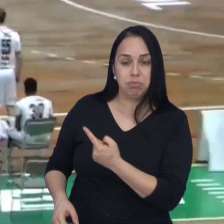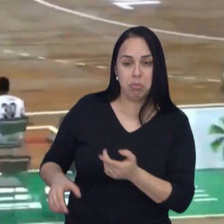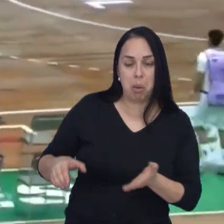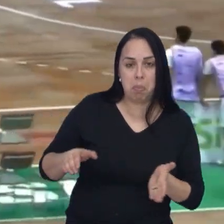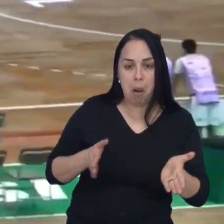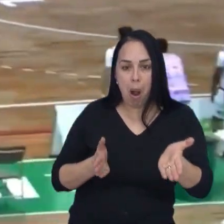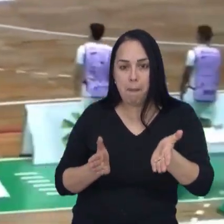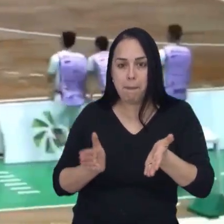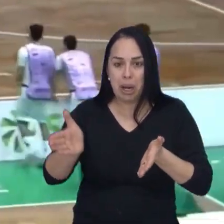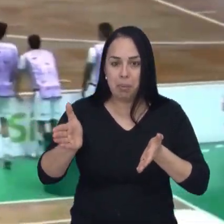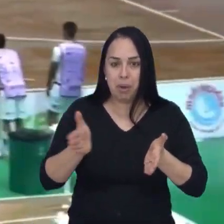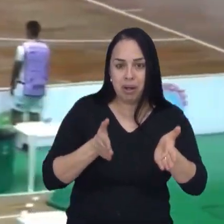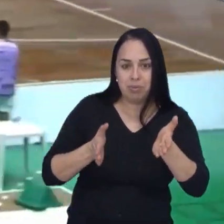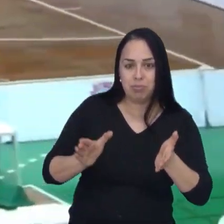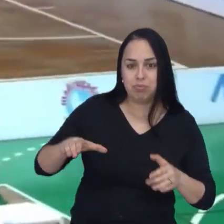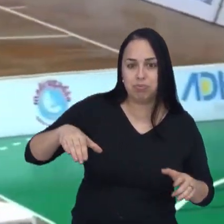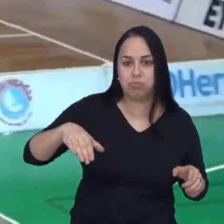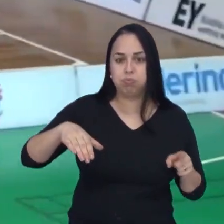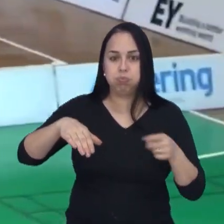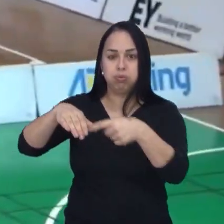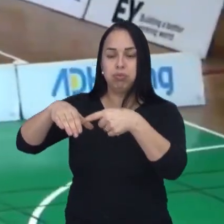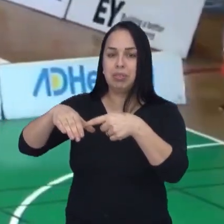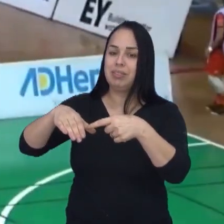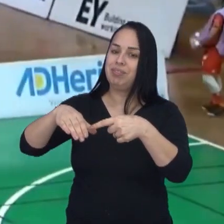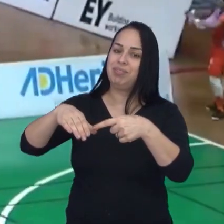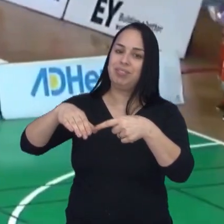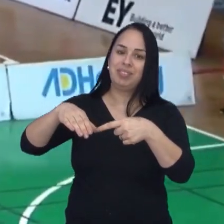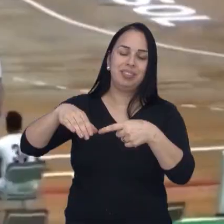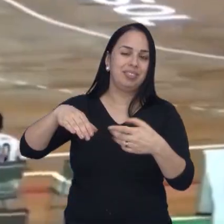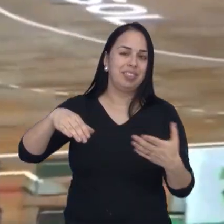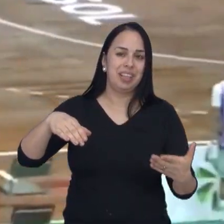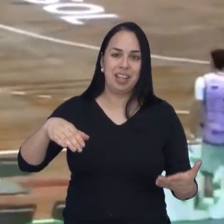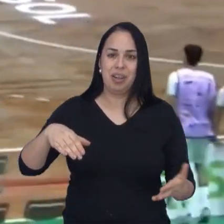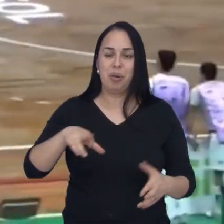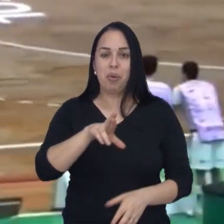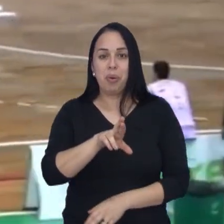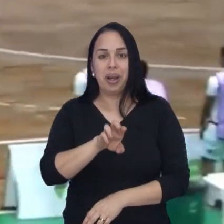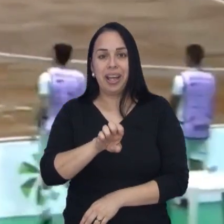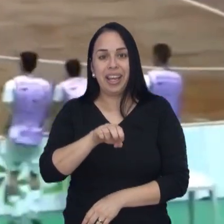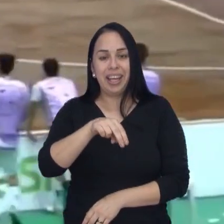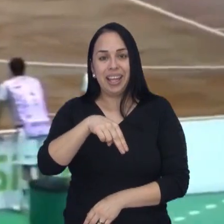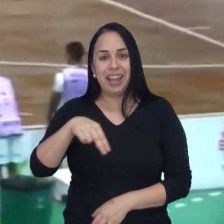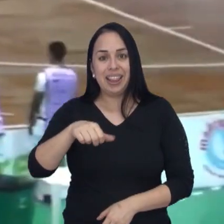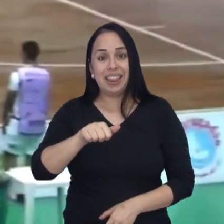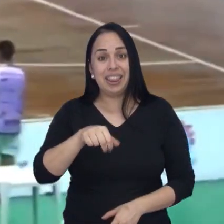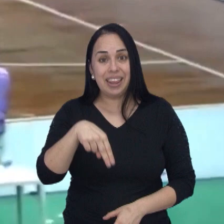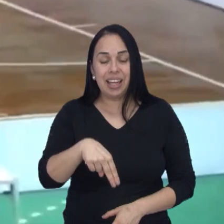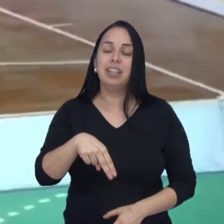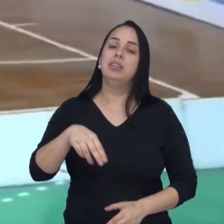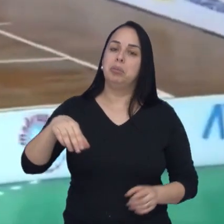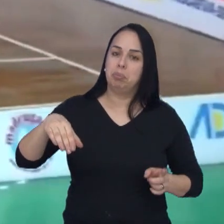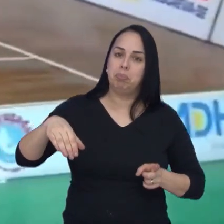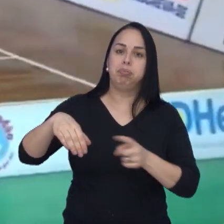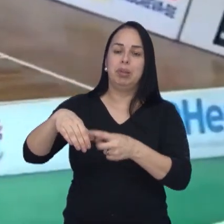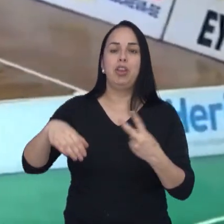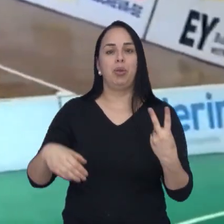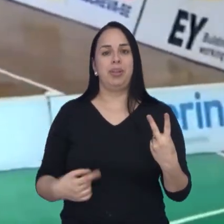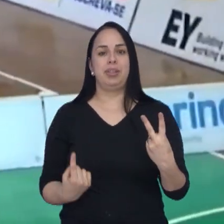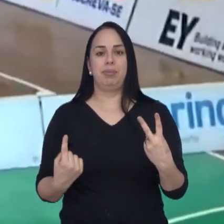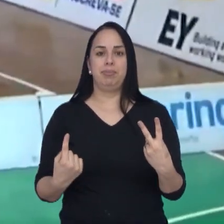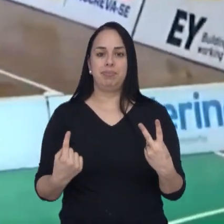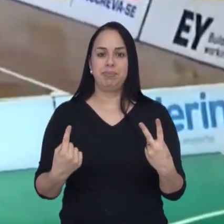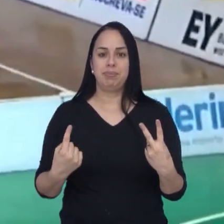troca de passes entre o Paulinho e o Renan. Paulinho e o Renan colocou lá dentro, 2x1 para a equipe do São José,